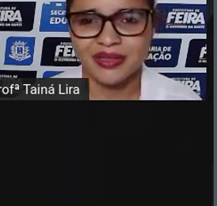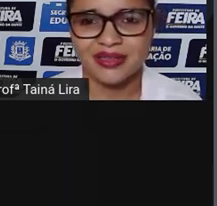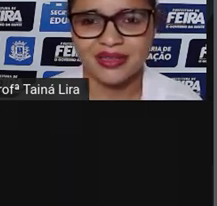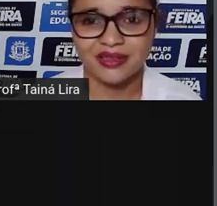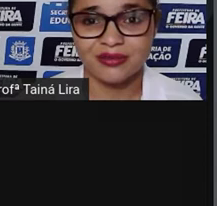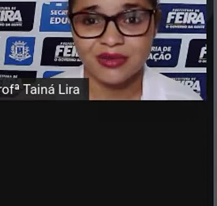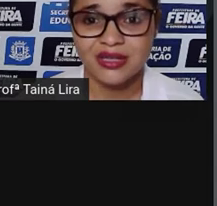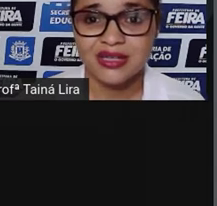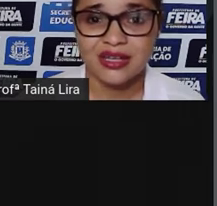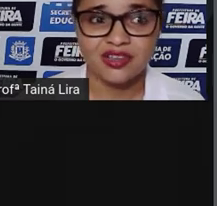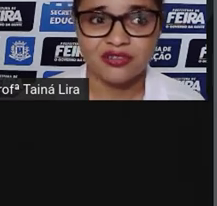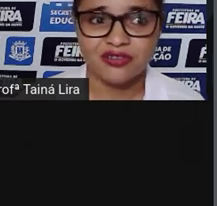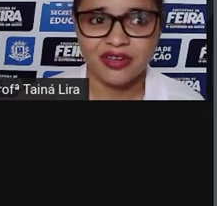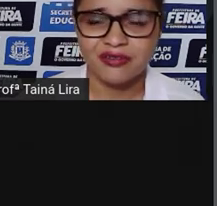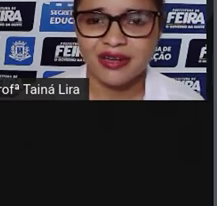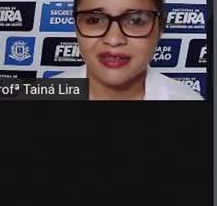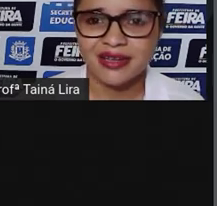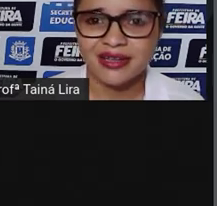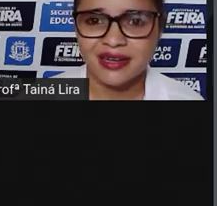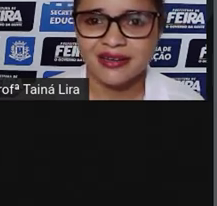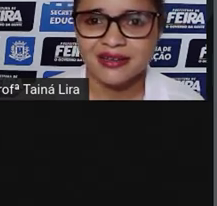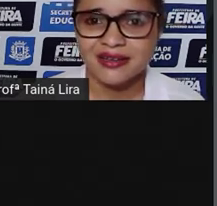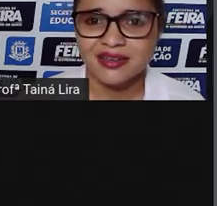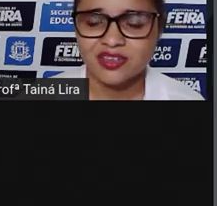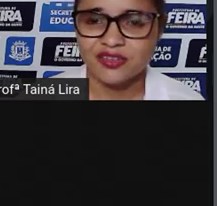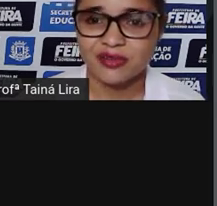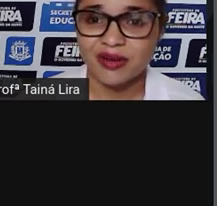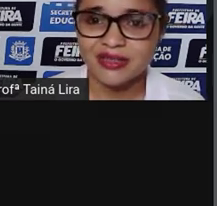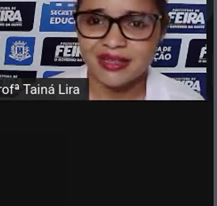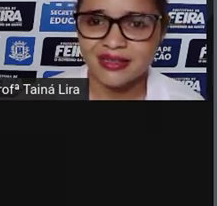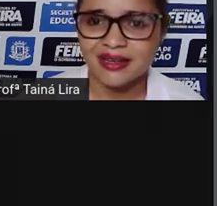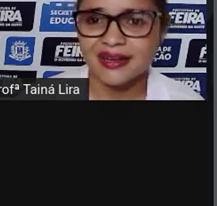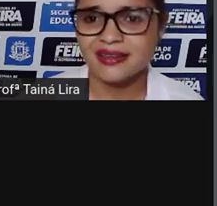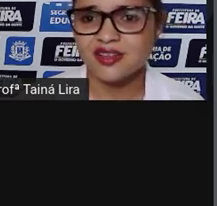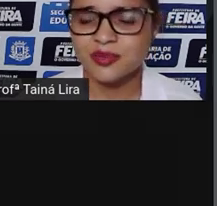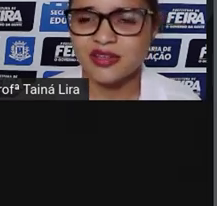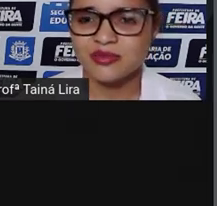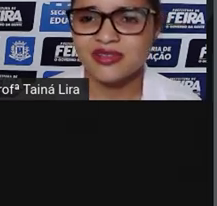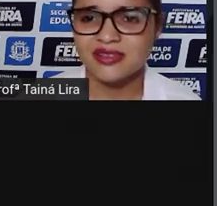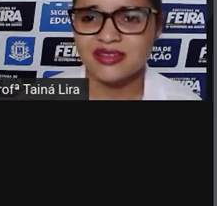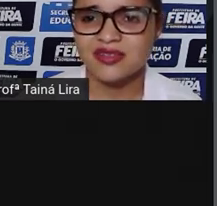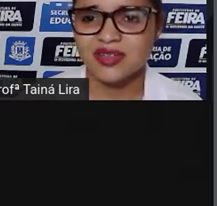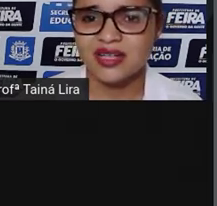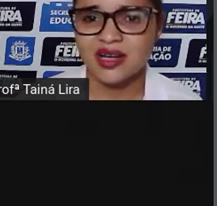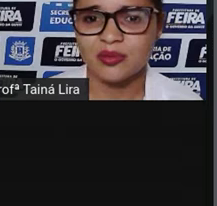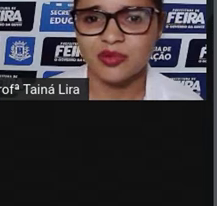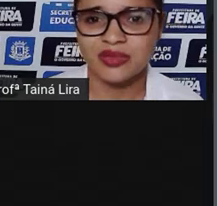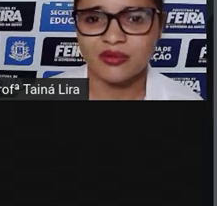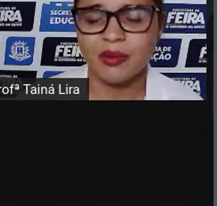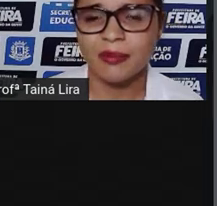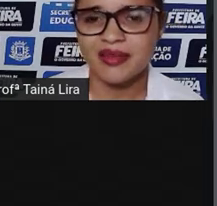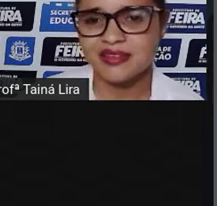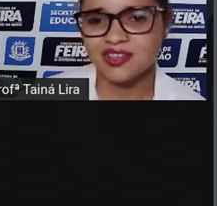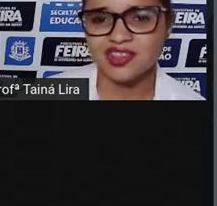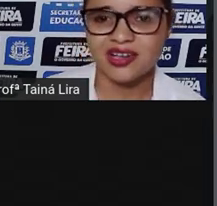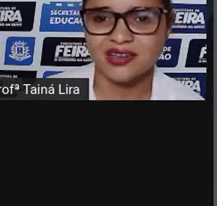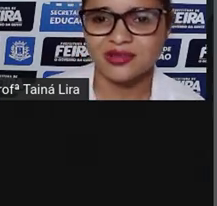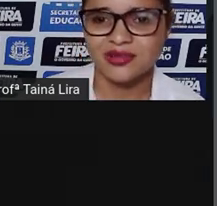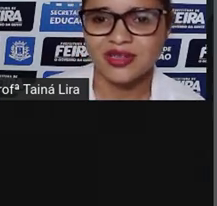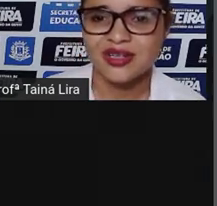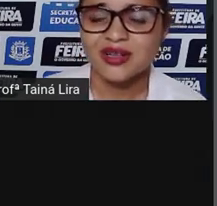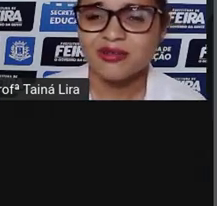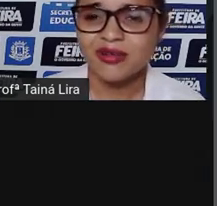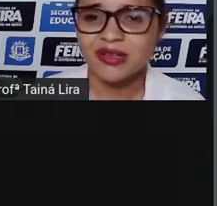tudo que aprenderam que tiveram a ideia, tiveram a ideia. Elas mesmas iriam criar e montar uma peça de